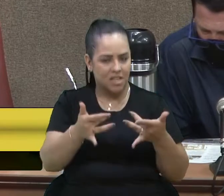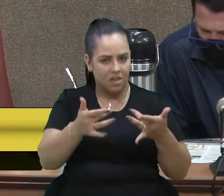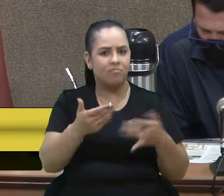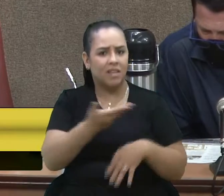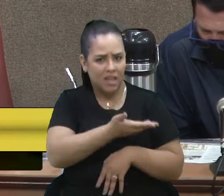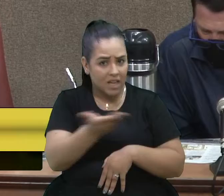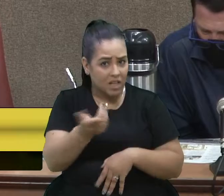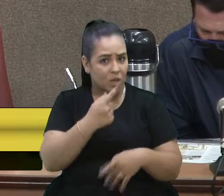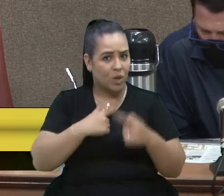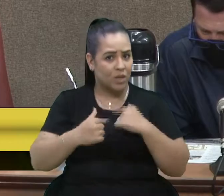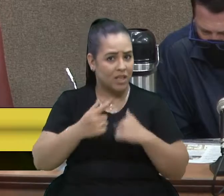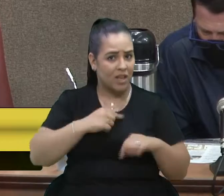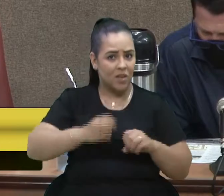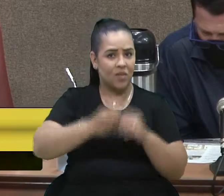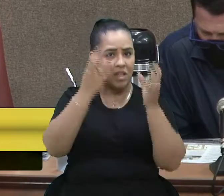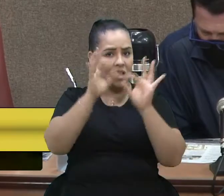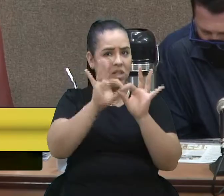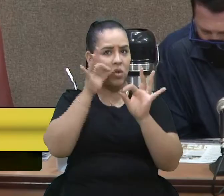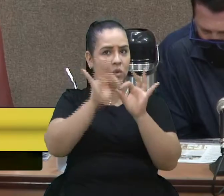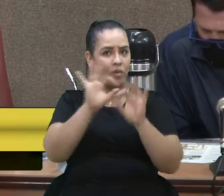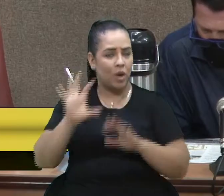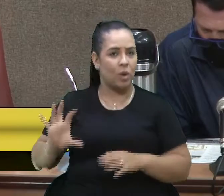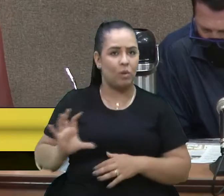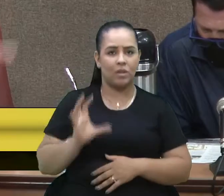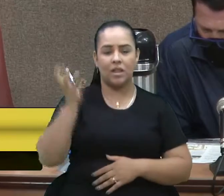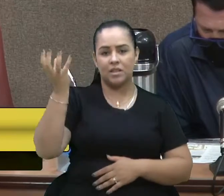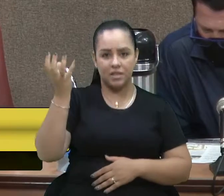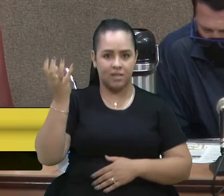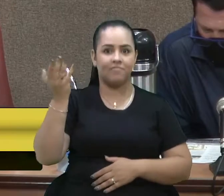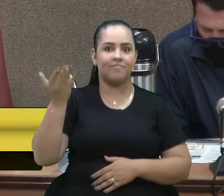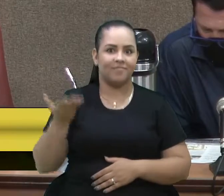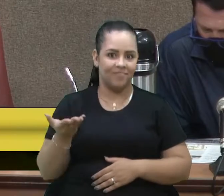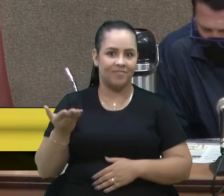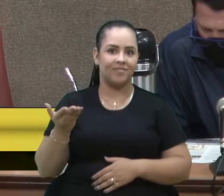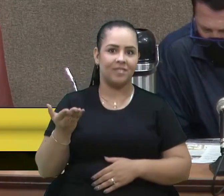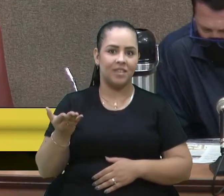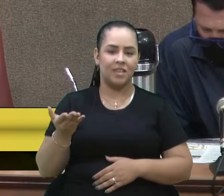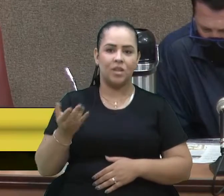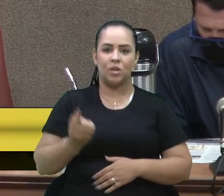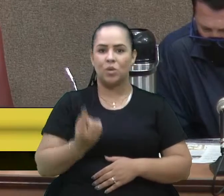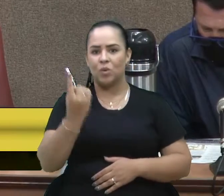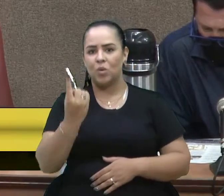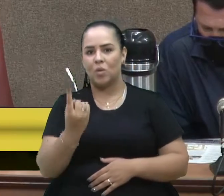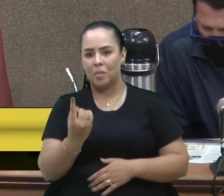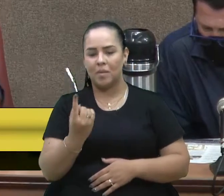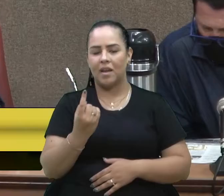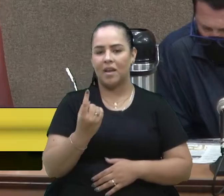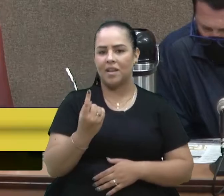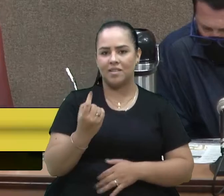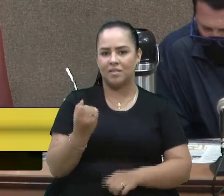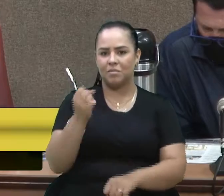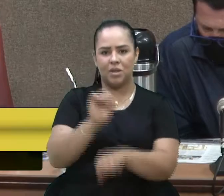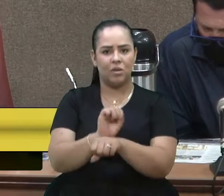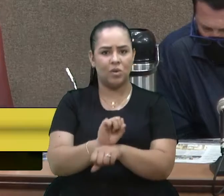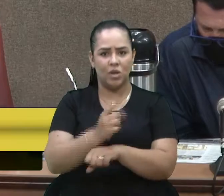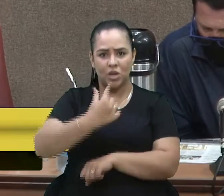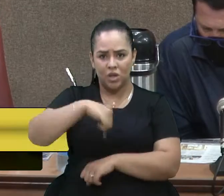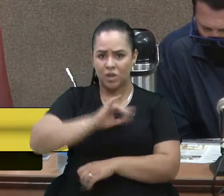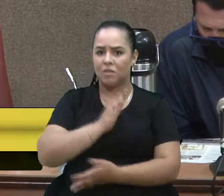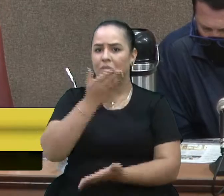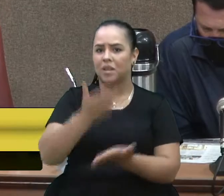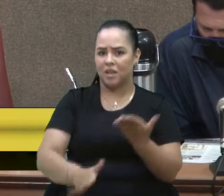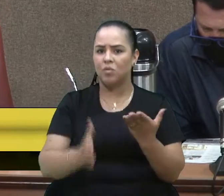eles não gostariam que a festa da uva acontecesse, e uma foi adiada, infelizmente, e perdemos tanto pela cidade.